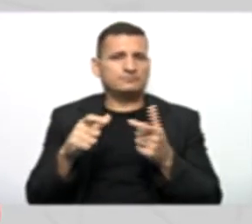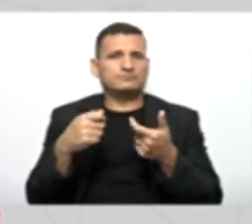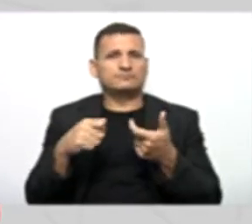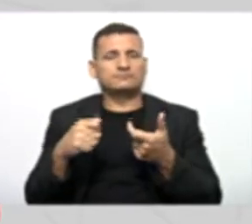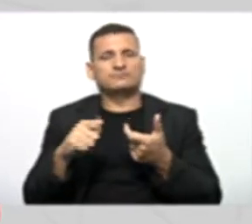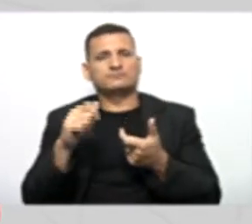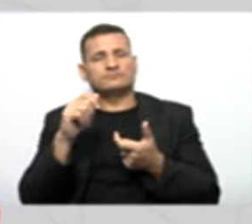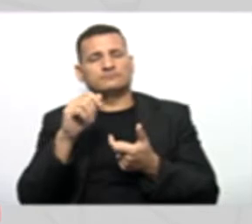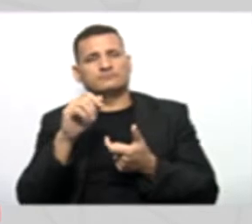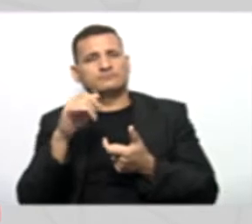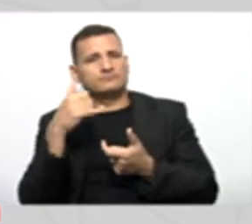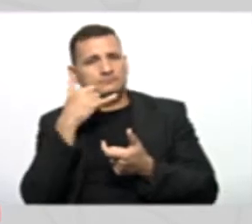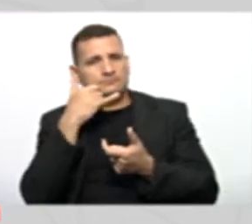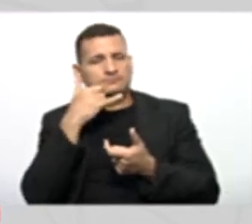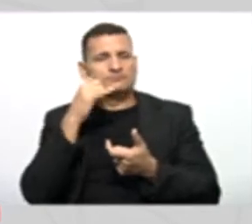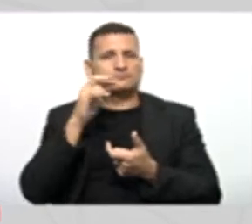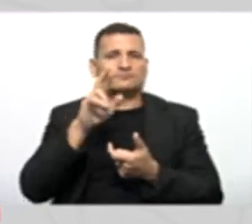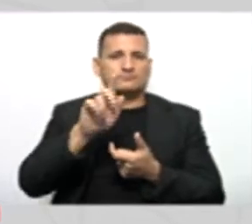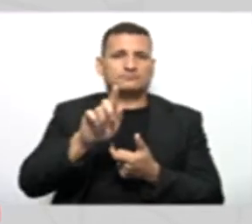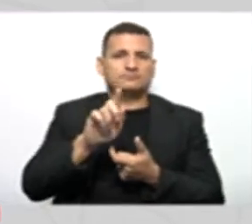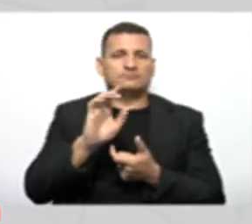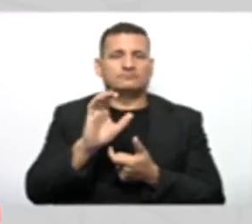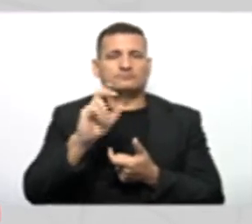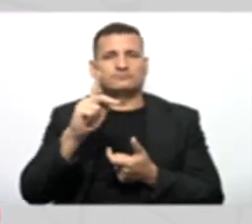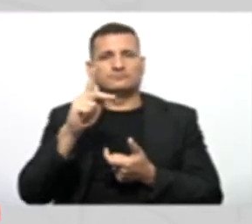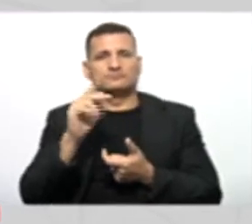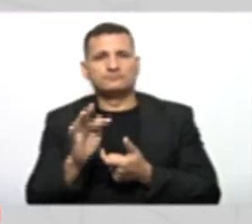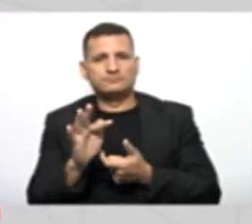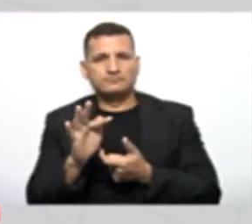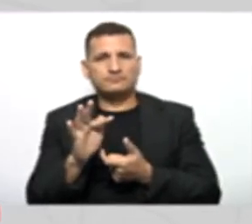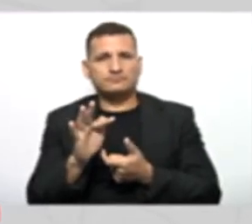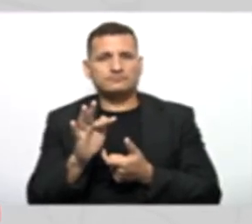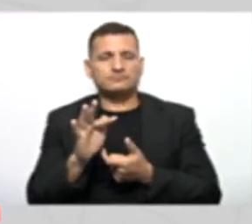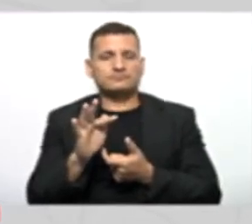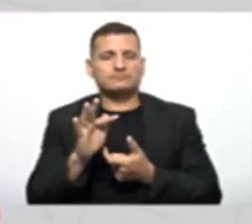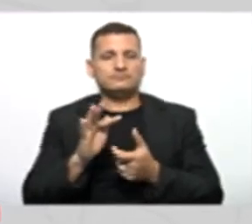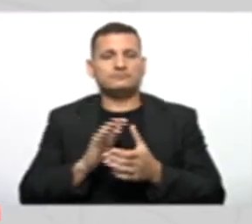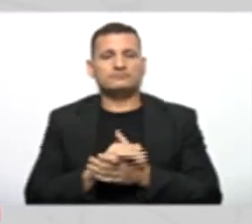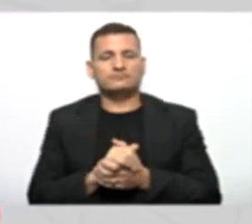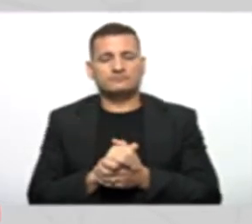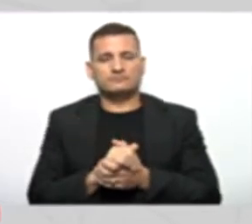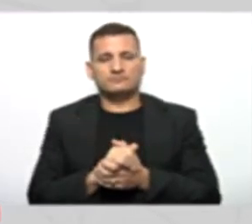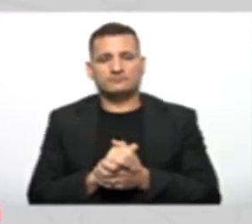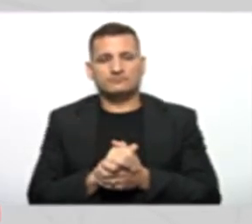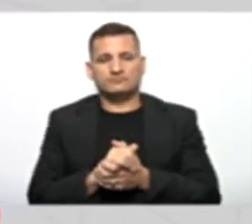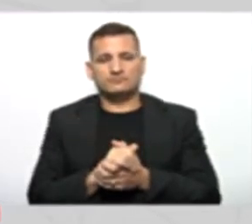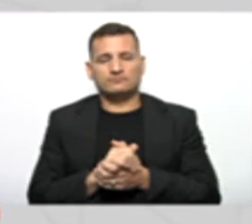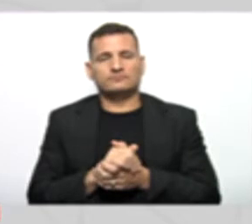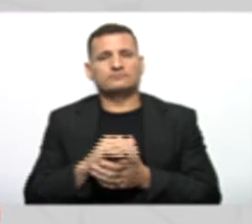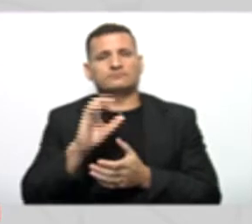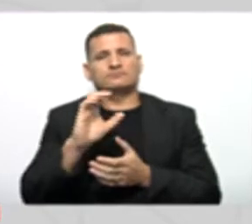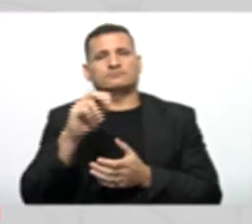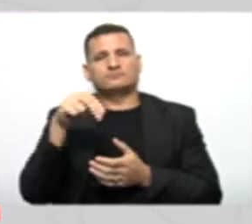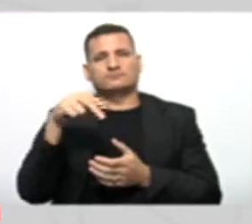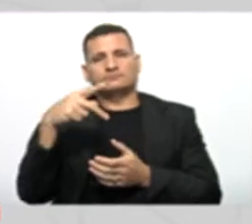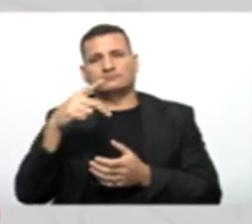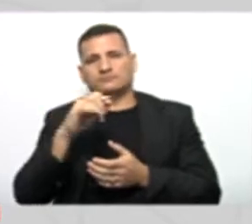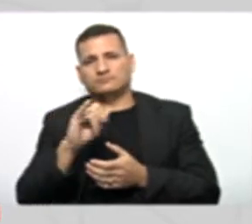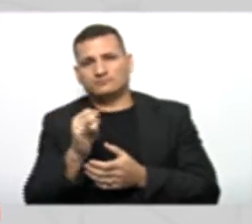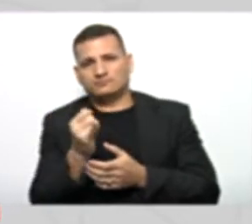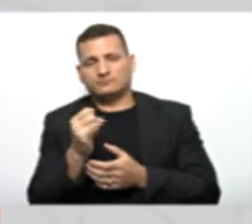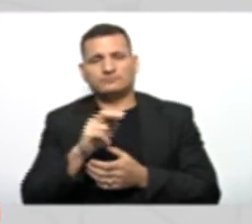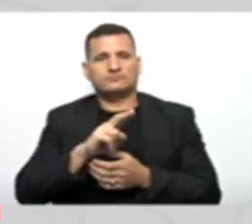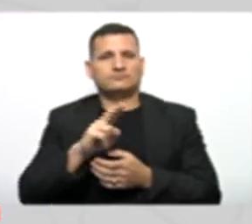telefone RG CPF Data de nascimento E assim Como você precisa Do CNPJ Nome,